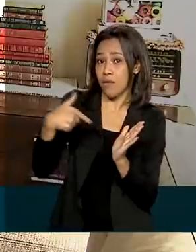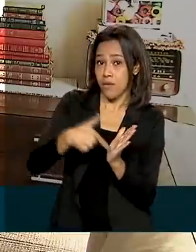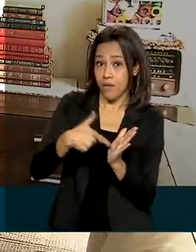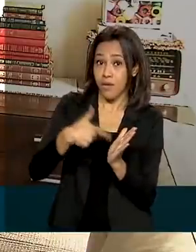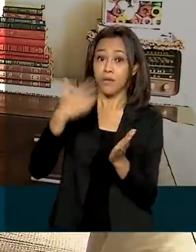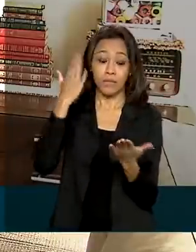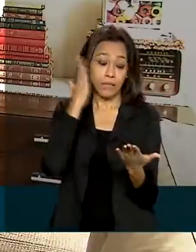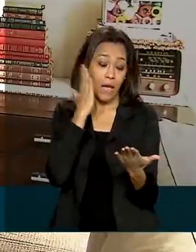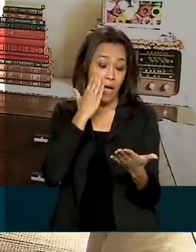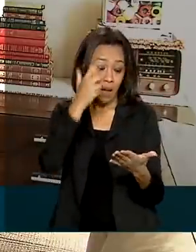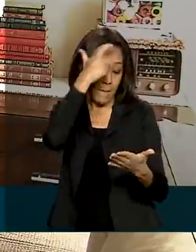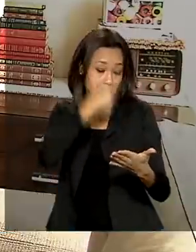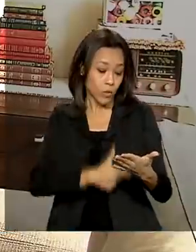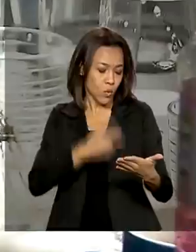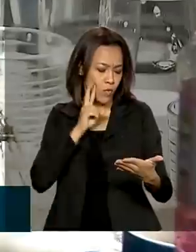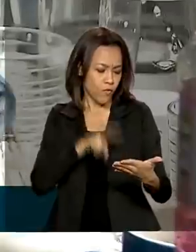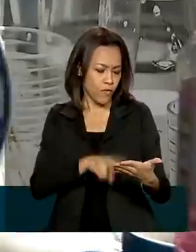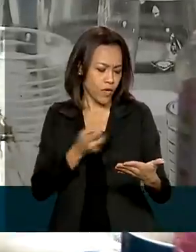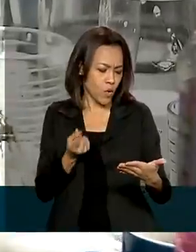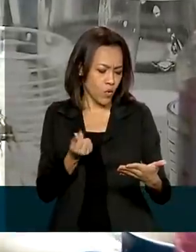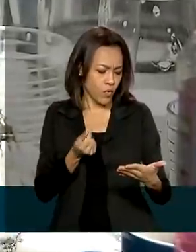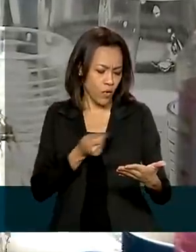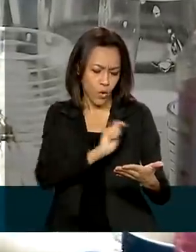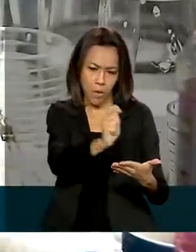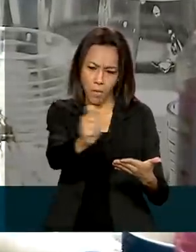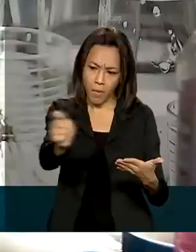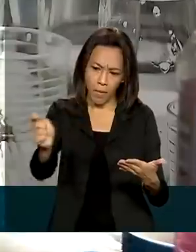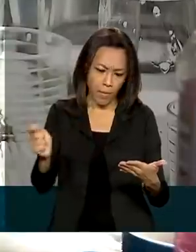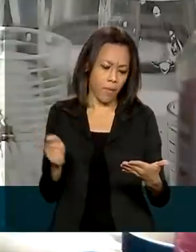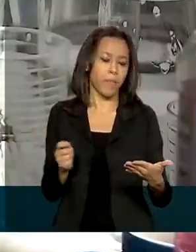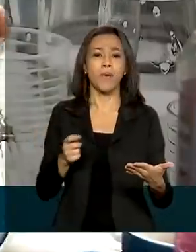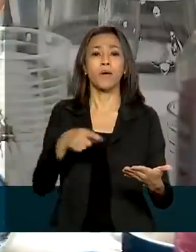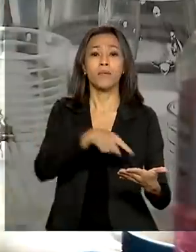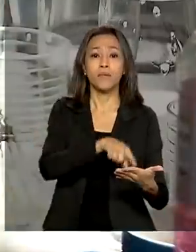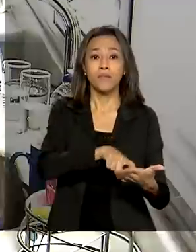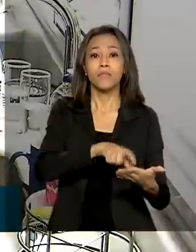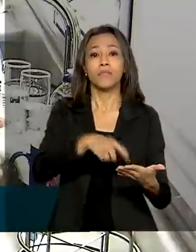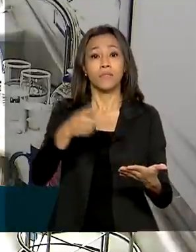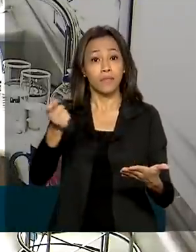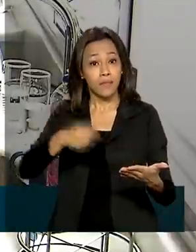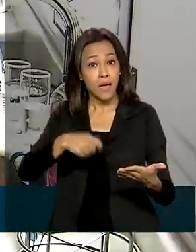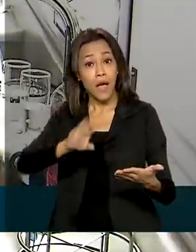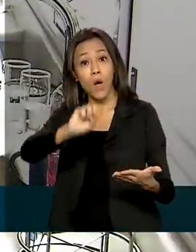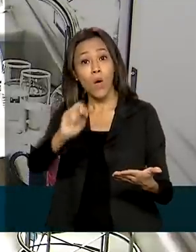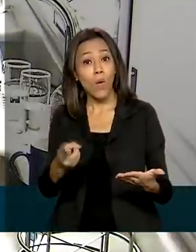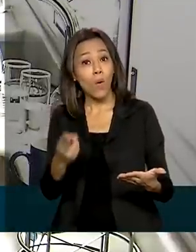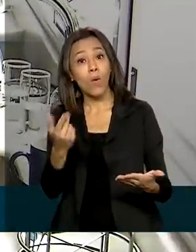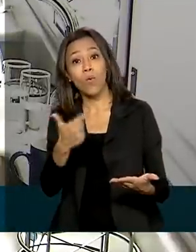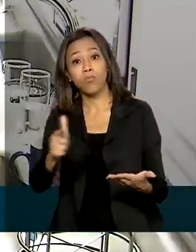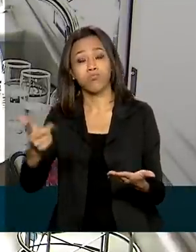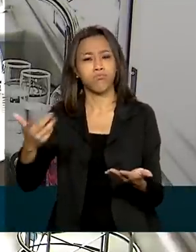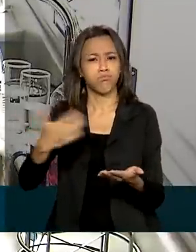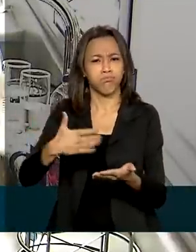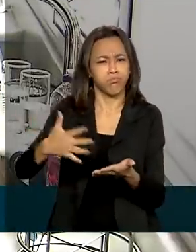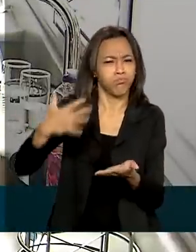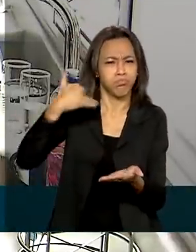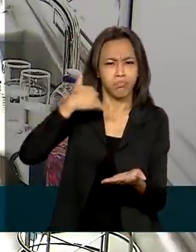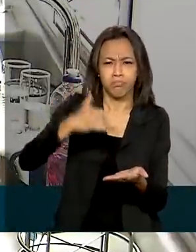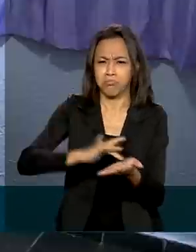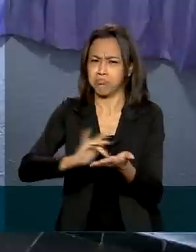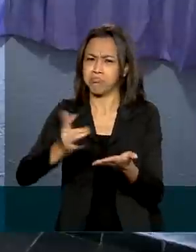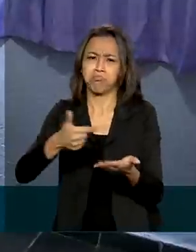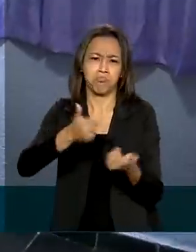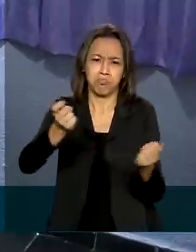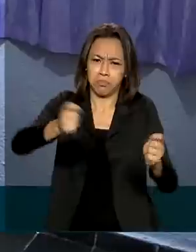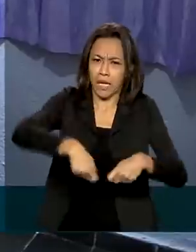que o empregador gerencie a folha de pagamento direto de um smartphone ou um dispositivo móvel. Será possível